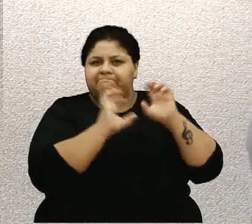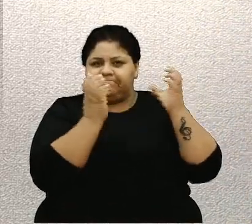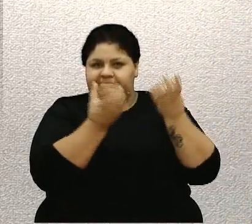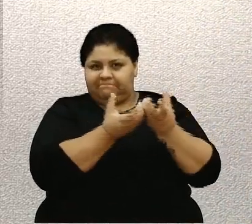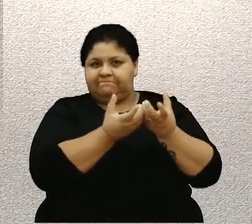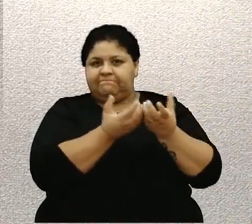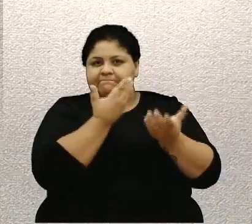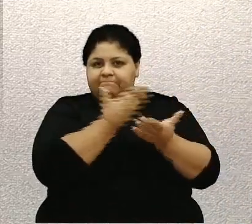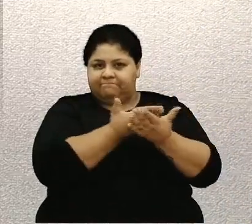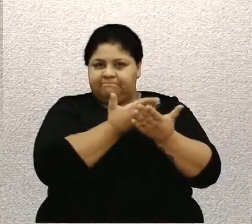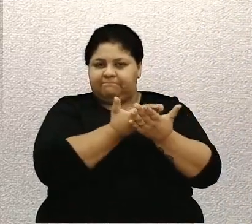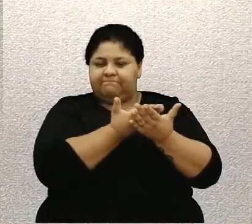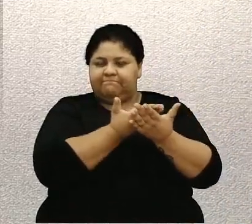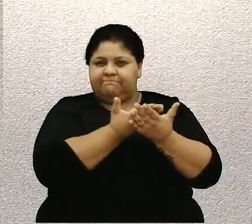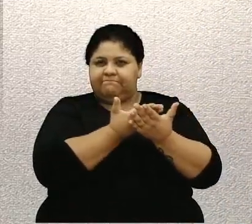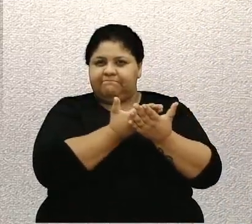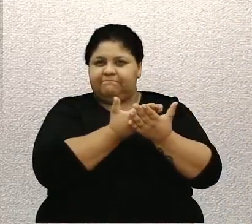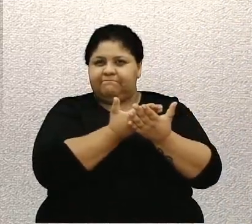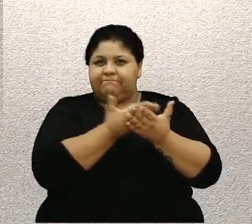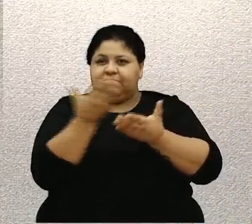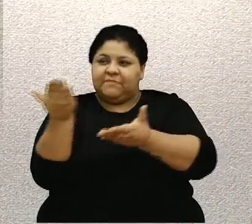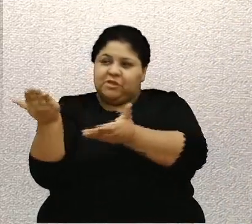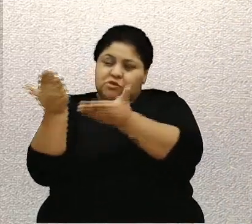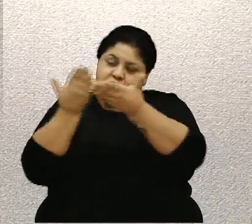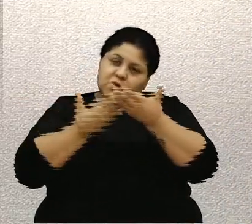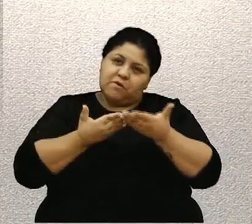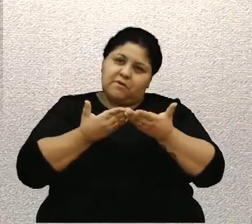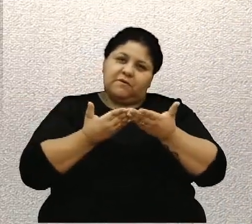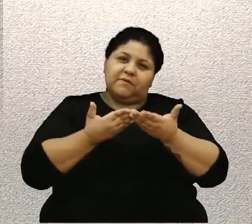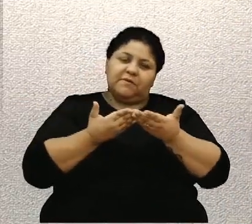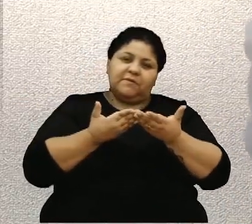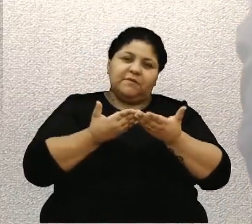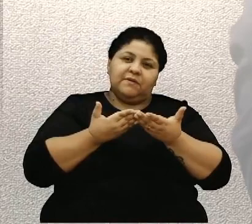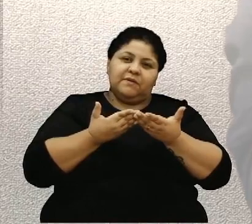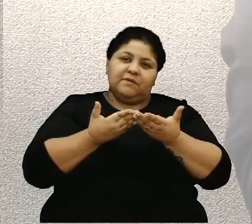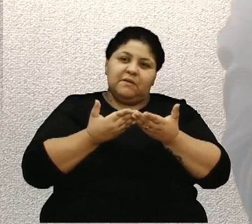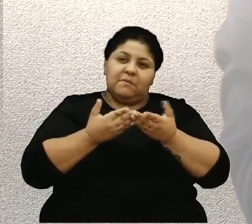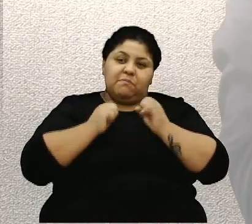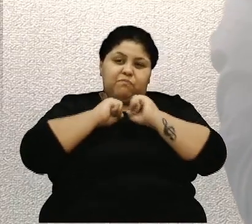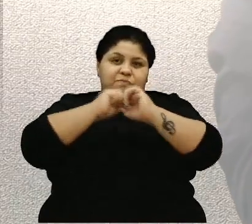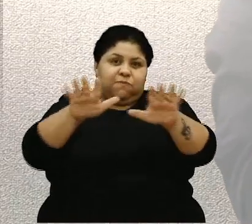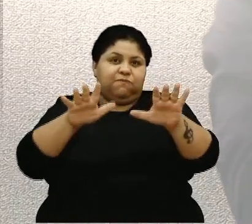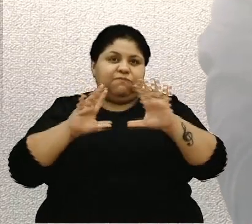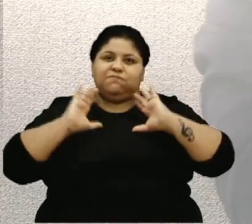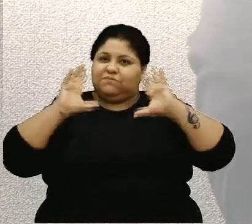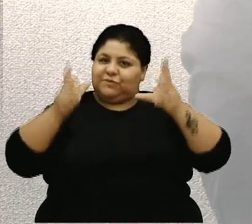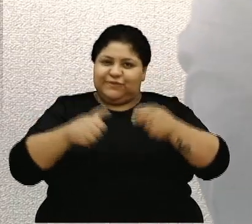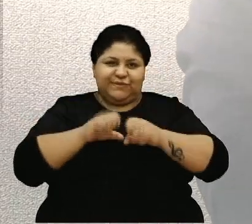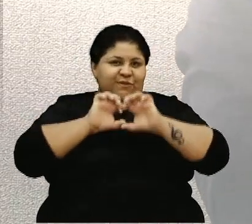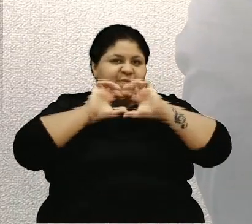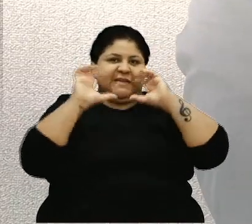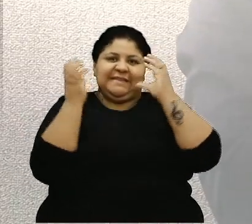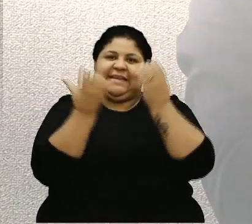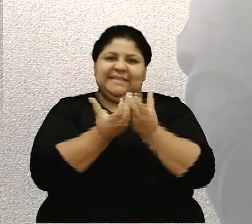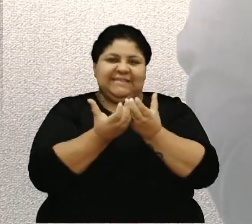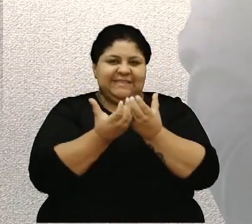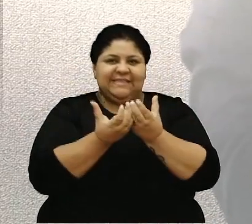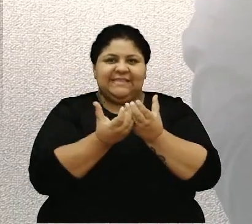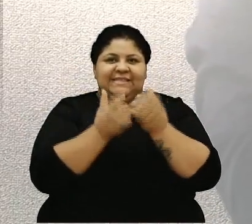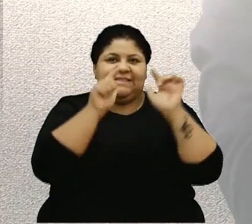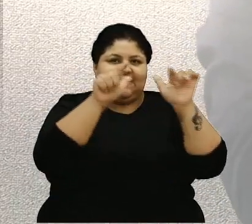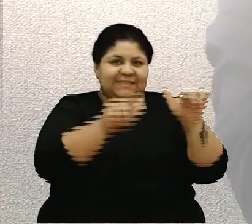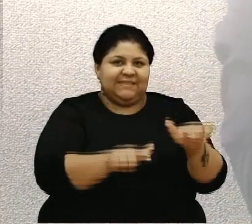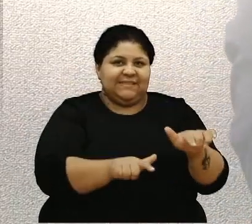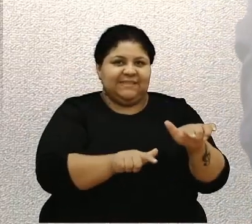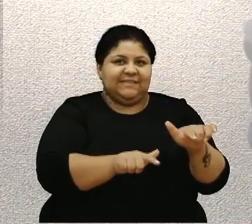escolar. E os convites serão disparados a todos, a toda a comunidade. O local é na